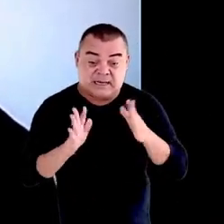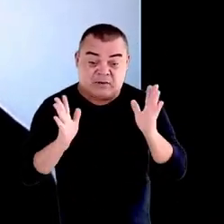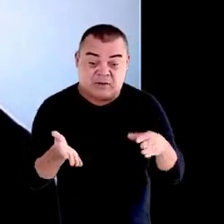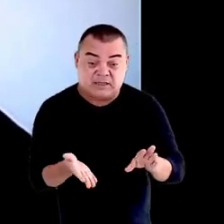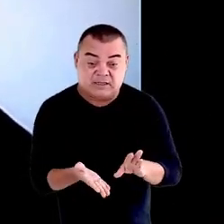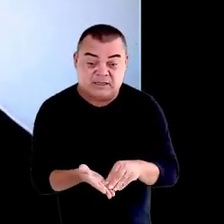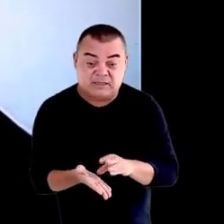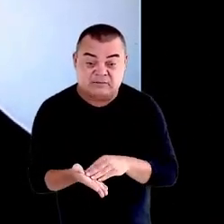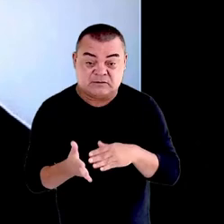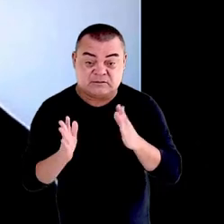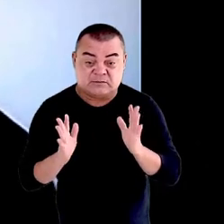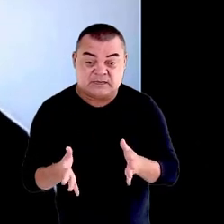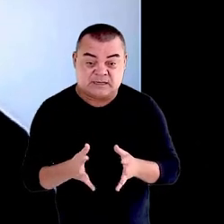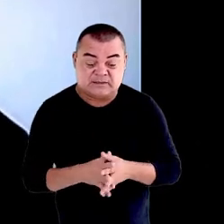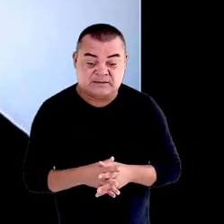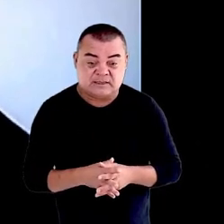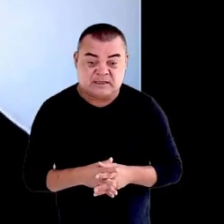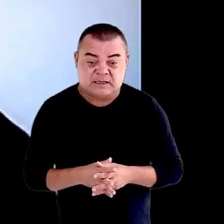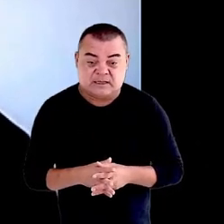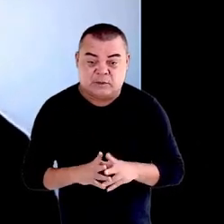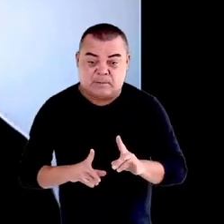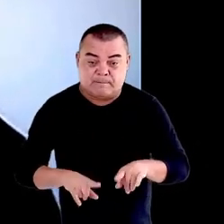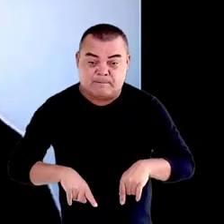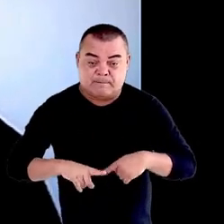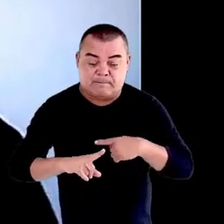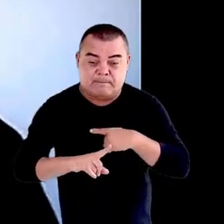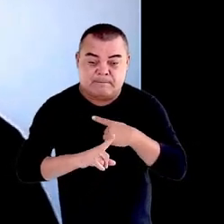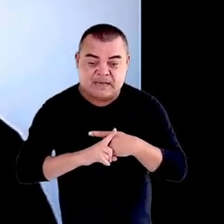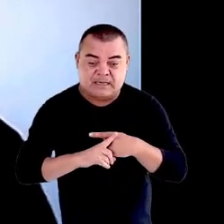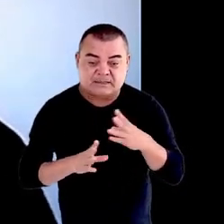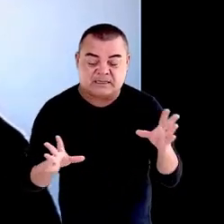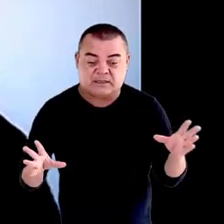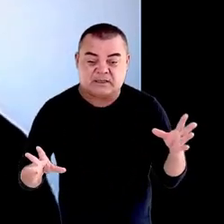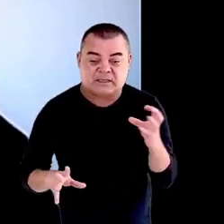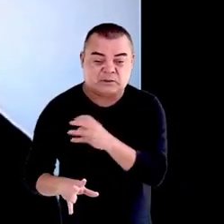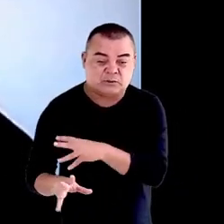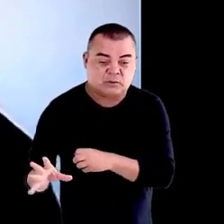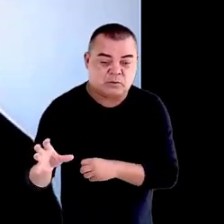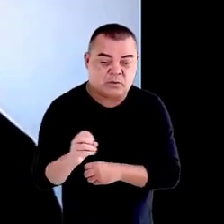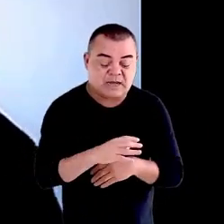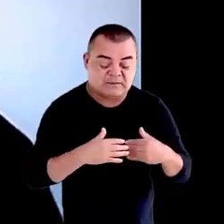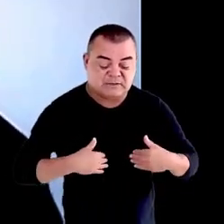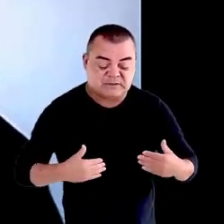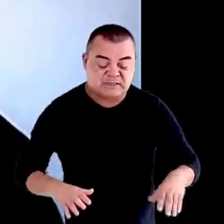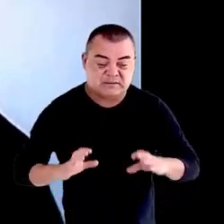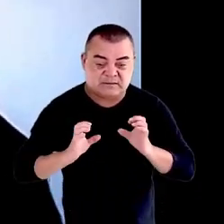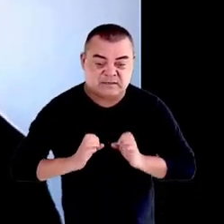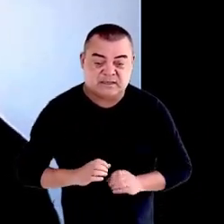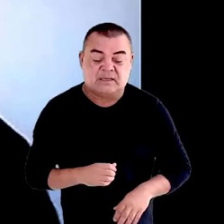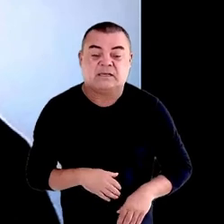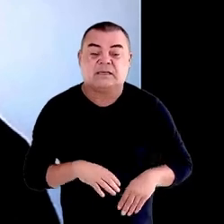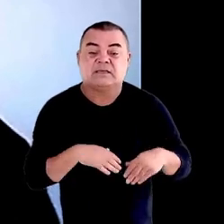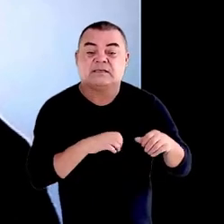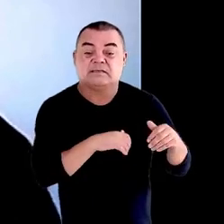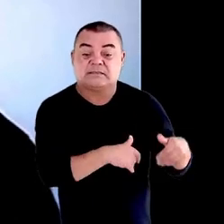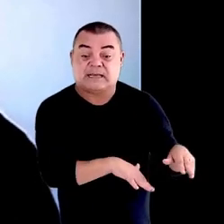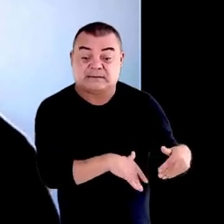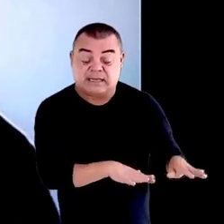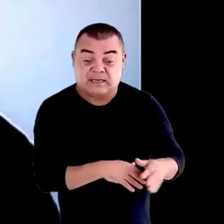atuais, os mais atuais do Ministério da Cidadania, de setembro de 2022,